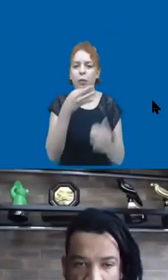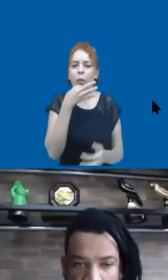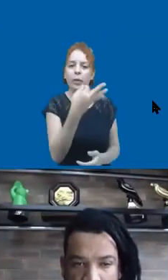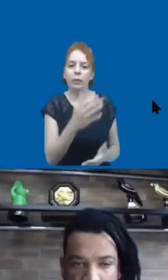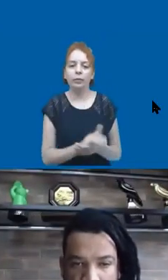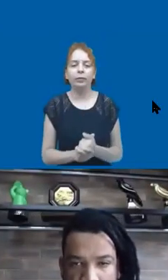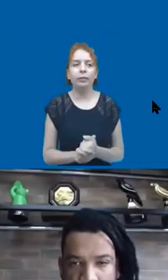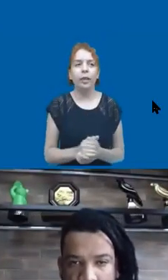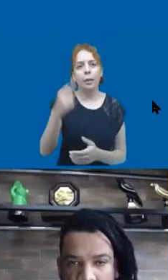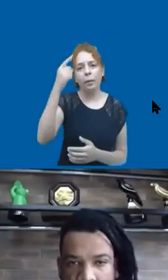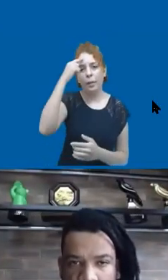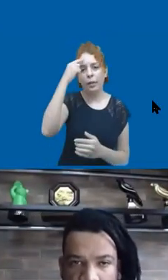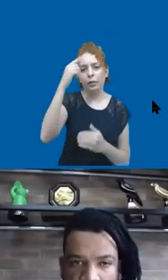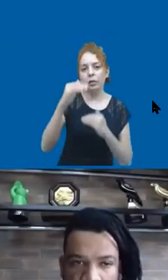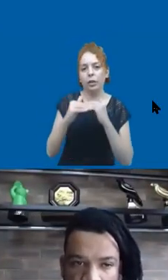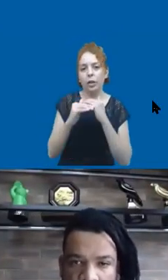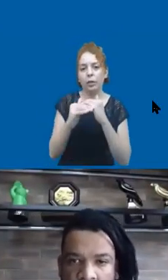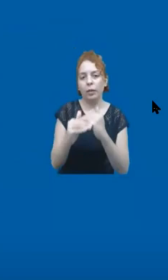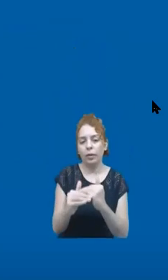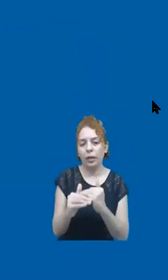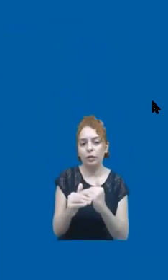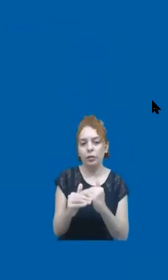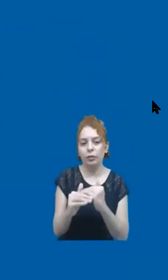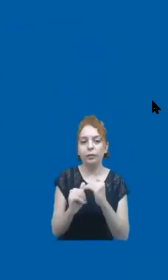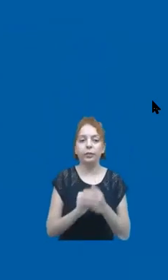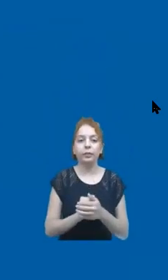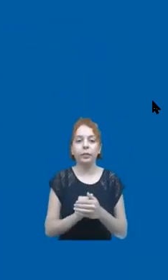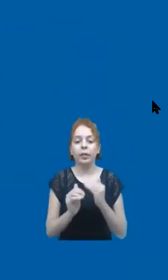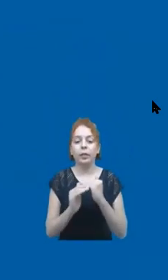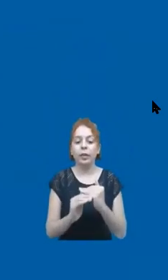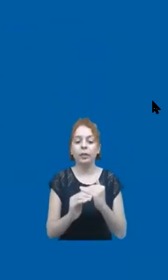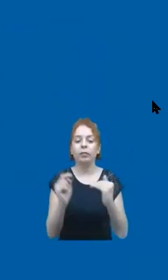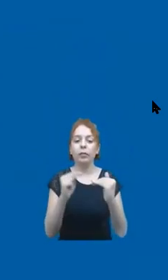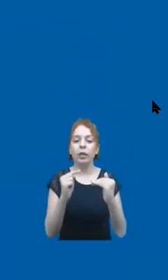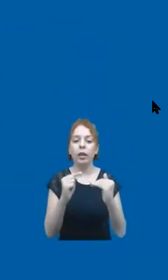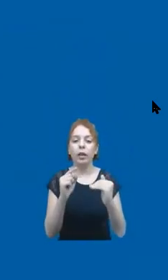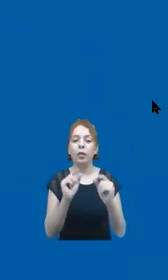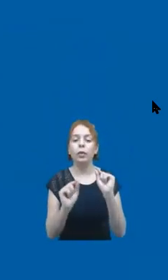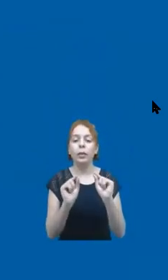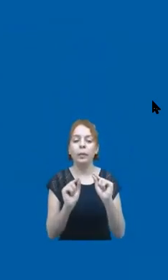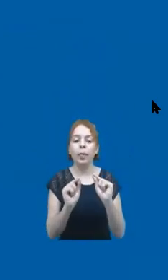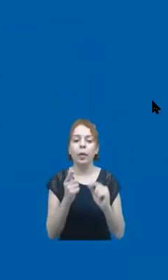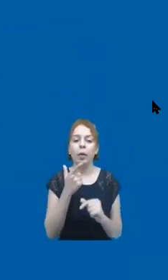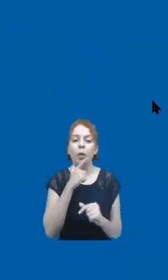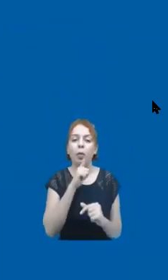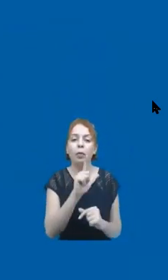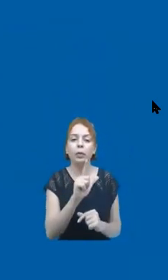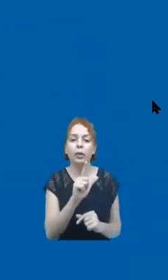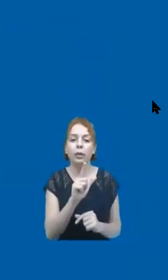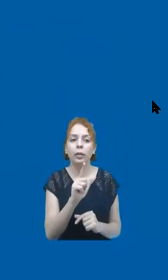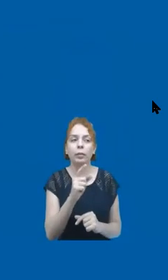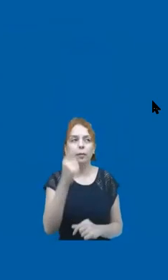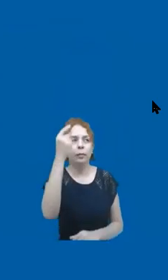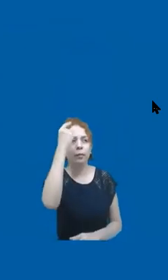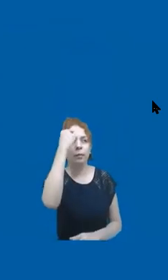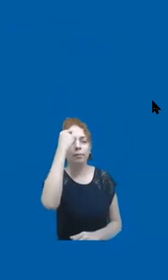eu penso que a igualdade, a gente vai conseguir, né, num pensamento bem